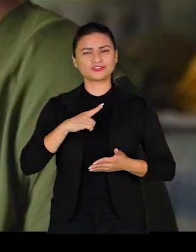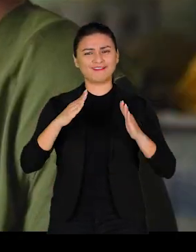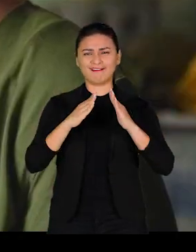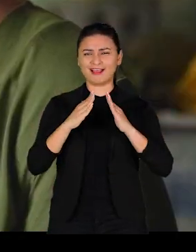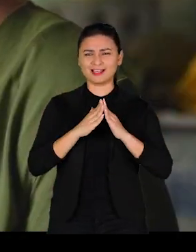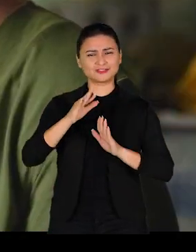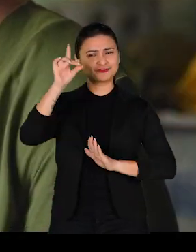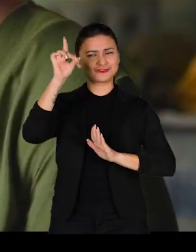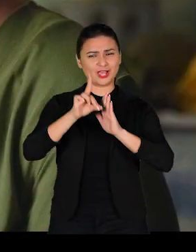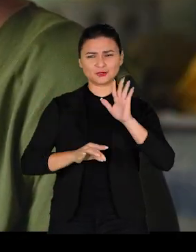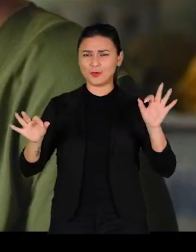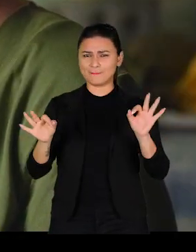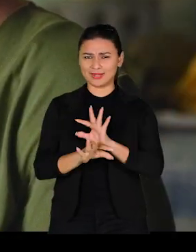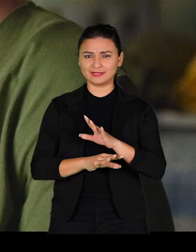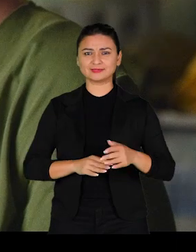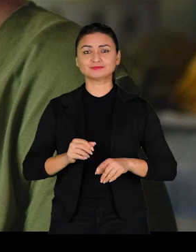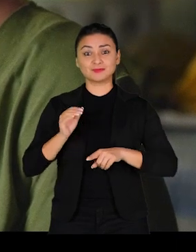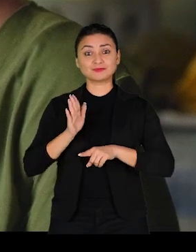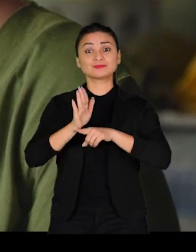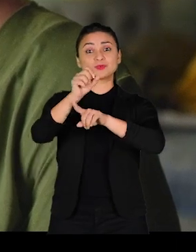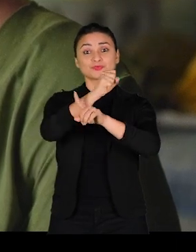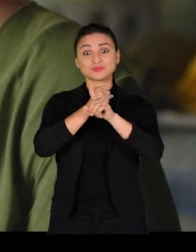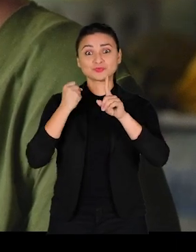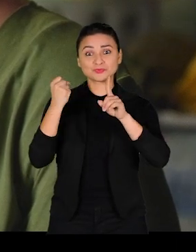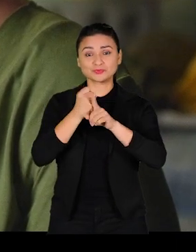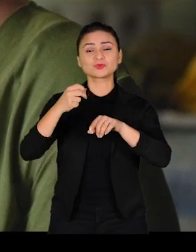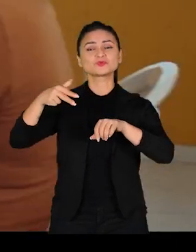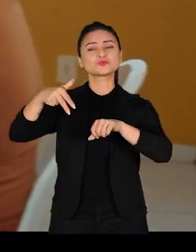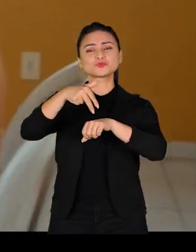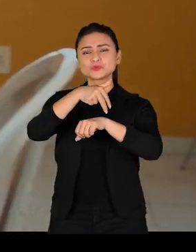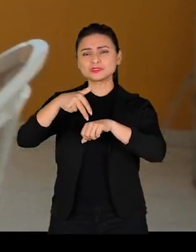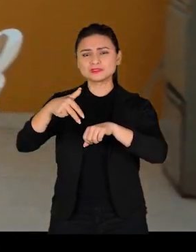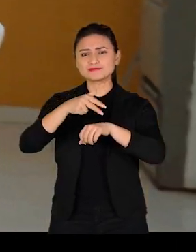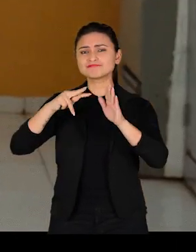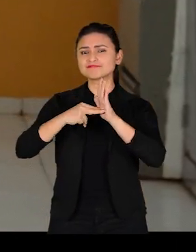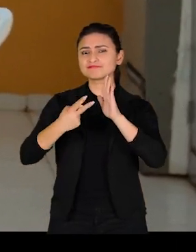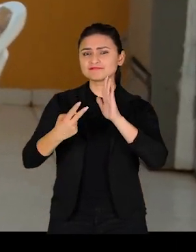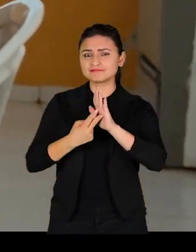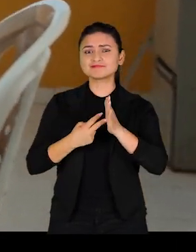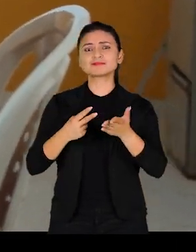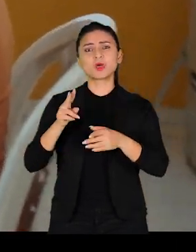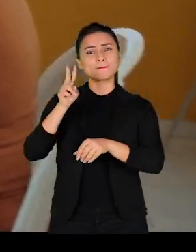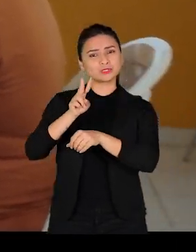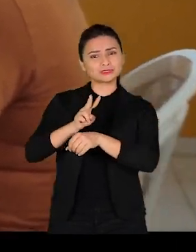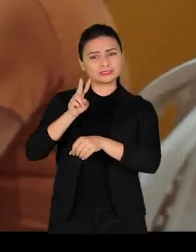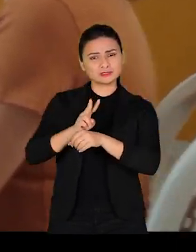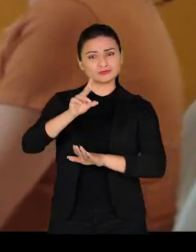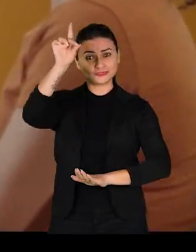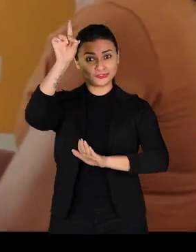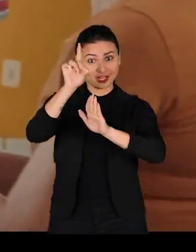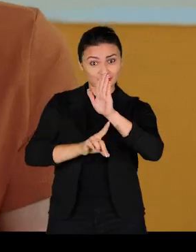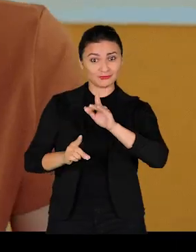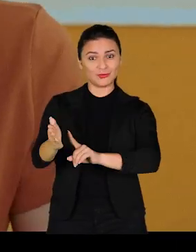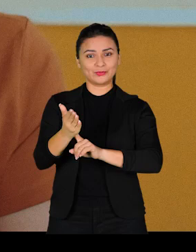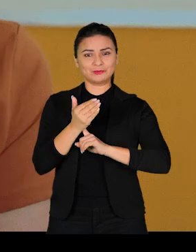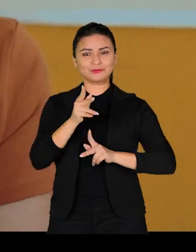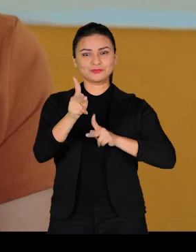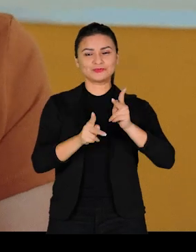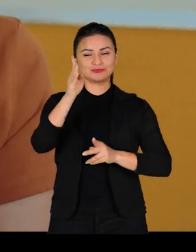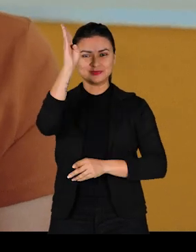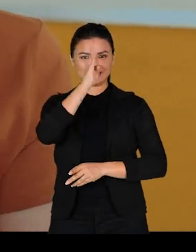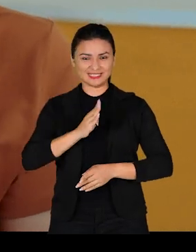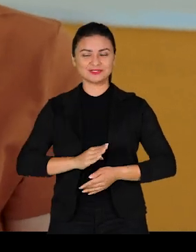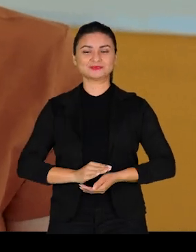Hoje tenho onde morar, hoje eu tenho dignidade. O Sistema Único de Assistência Social, o SUAS, é a grande rede de proteção, direitos e